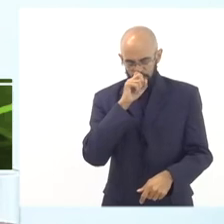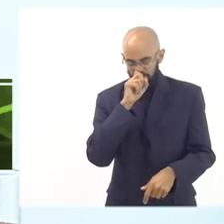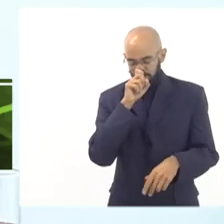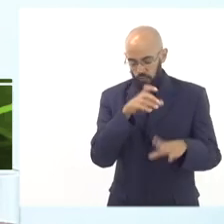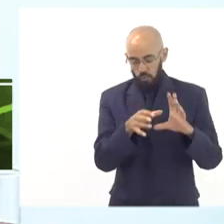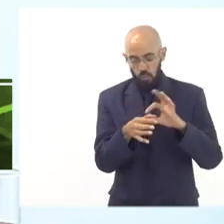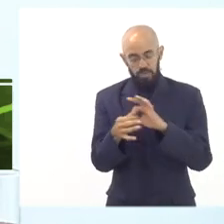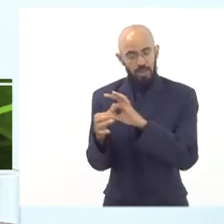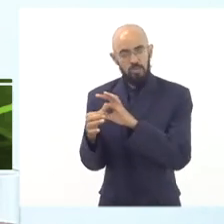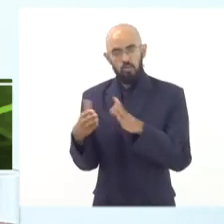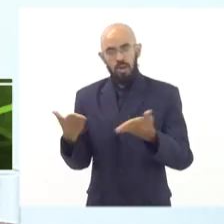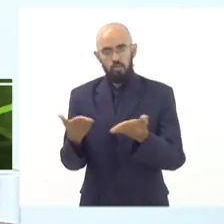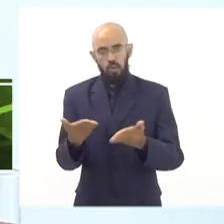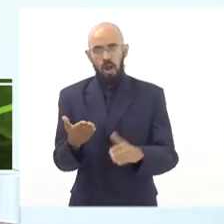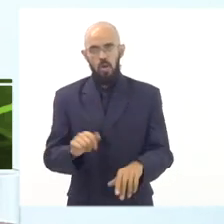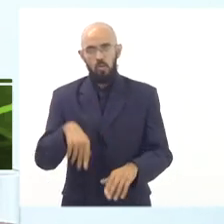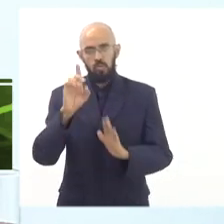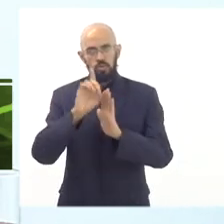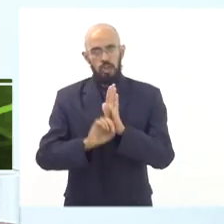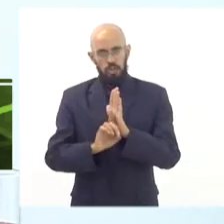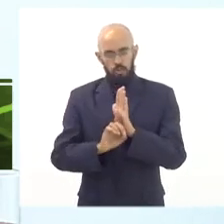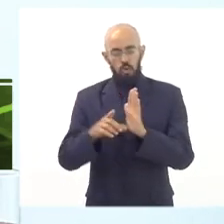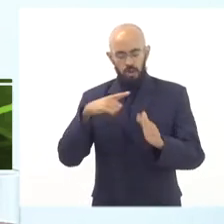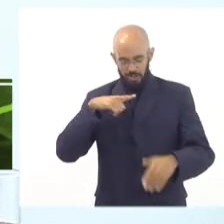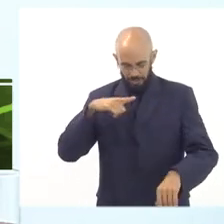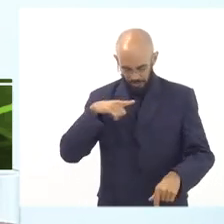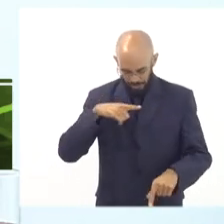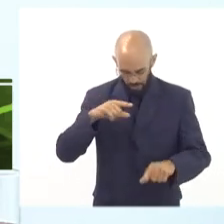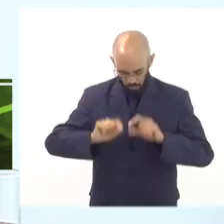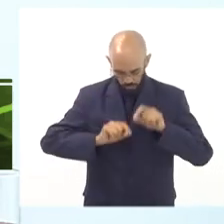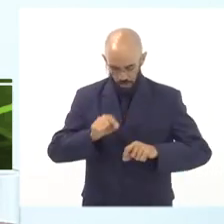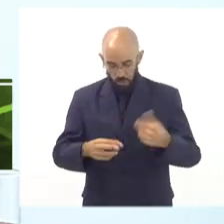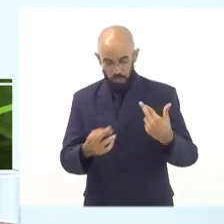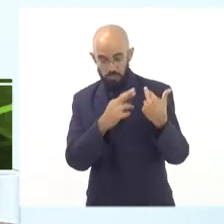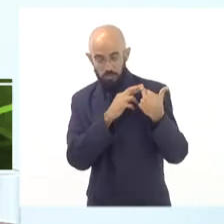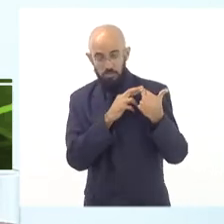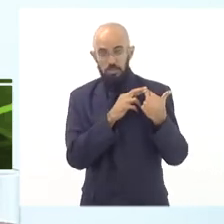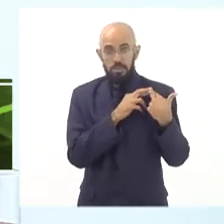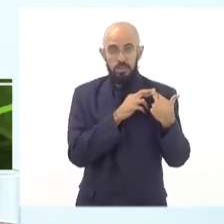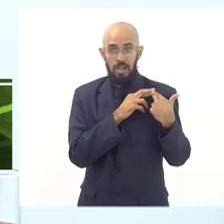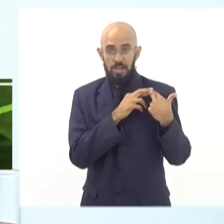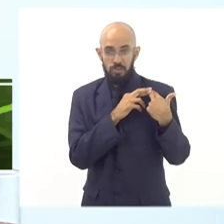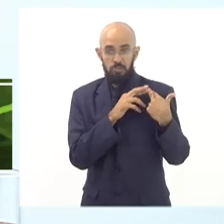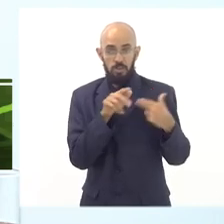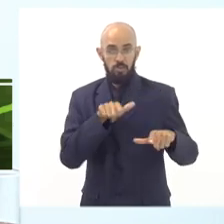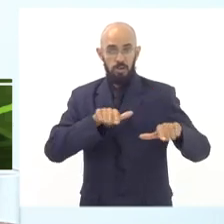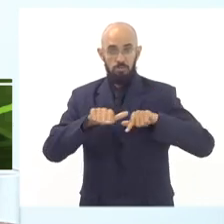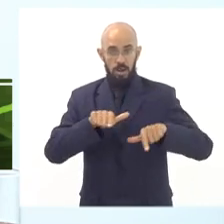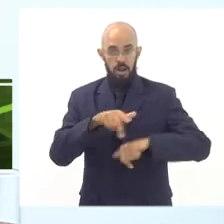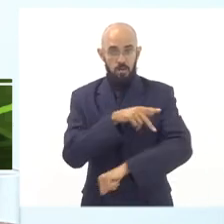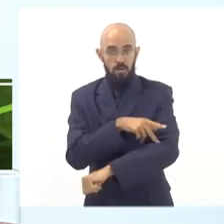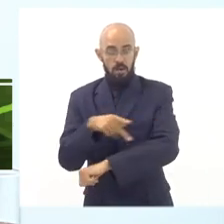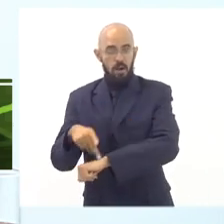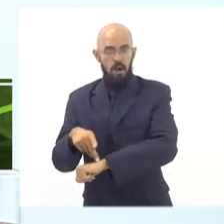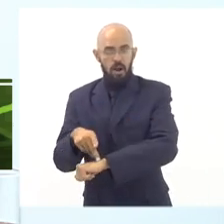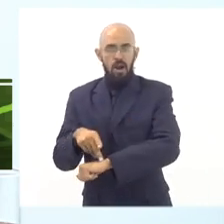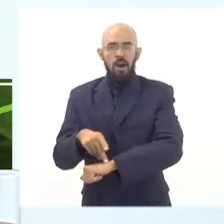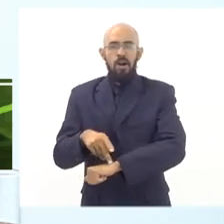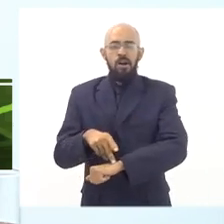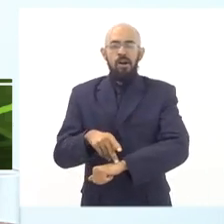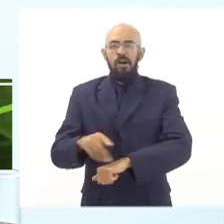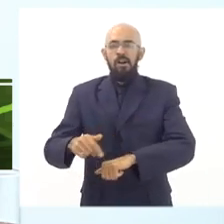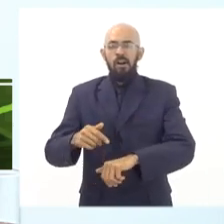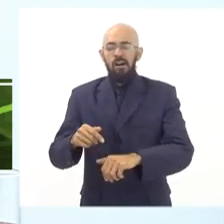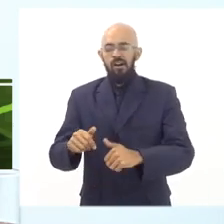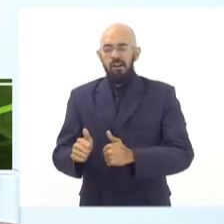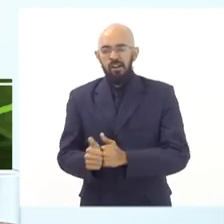pública, o diretor, além de ser aquele responsável maior pelo trabalho pedagógico, pela condução da